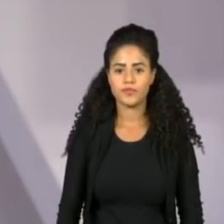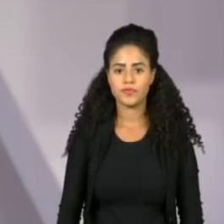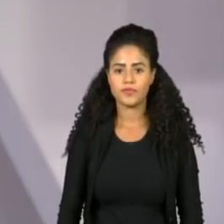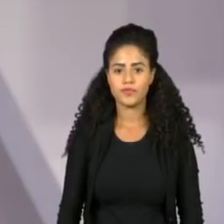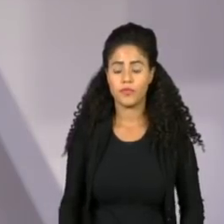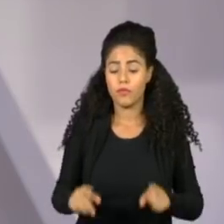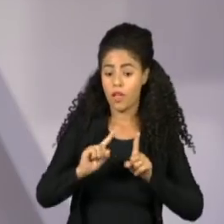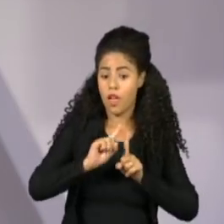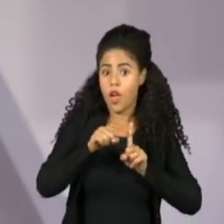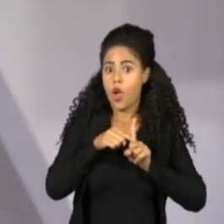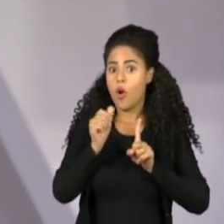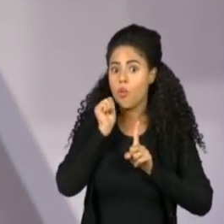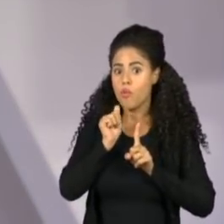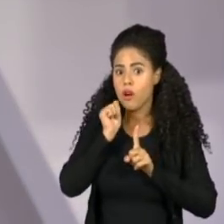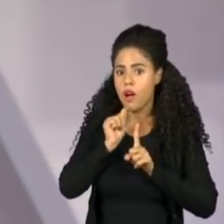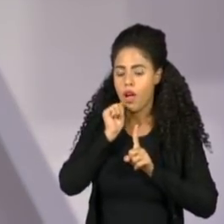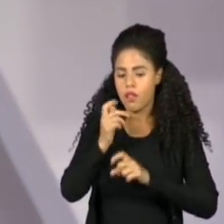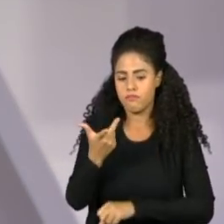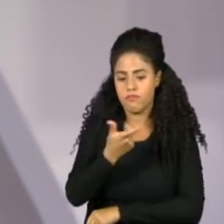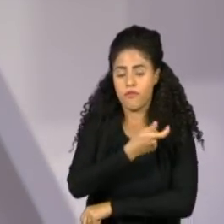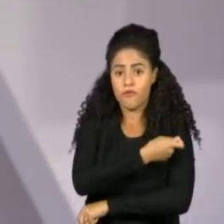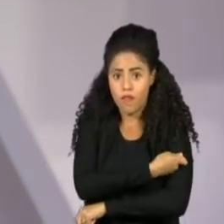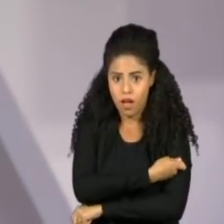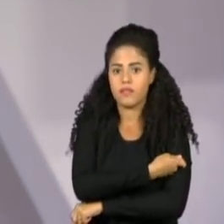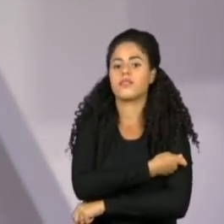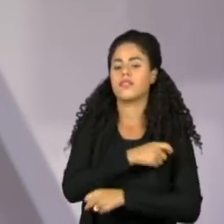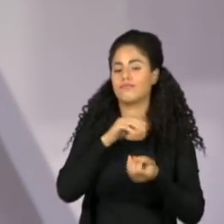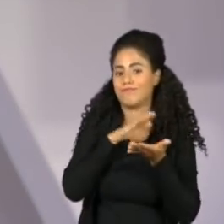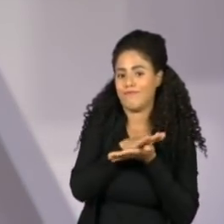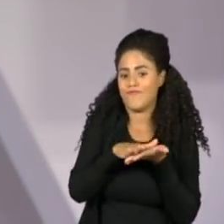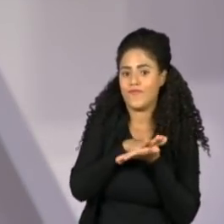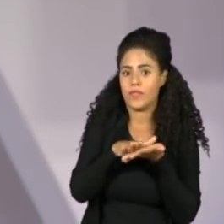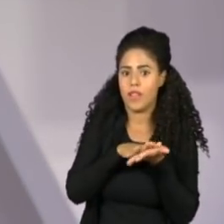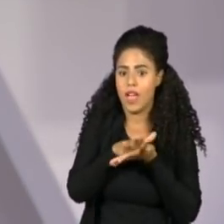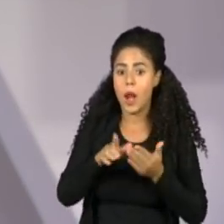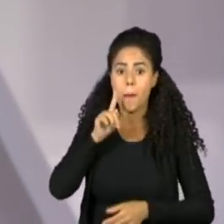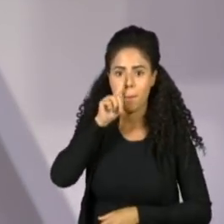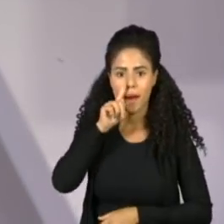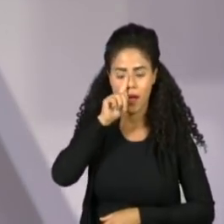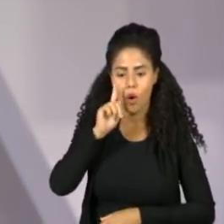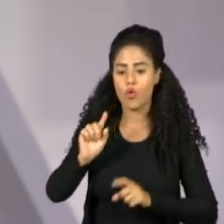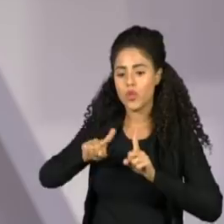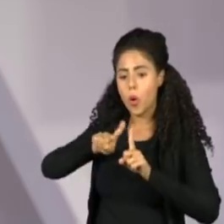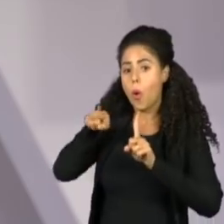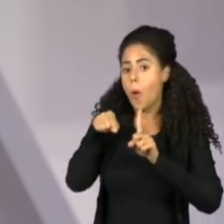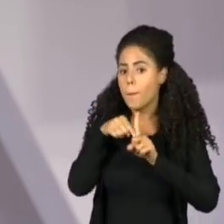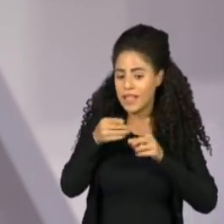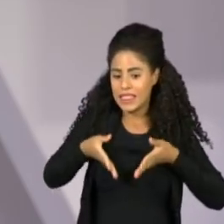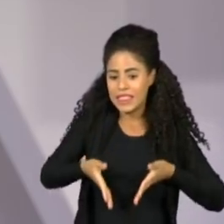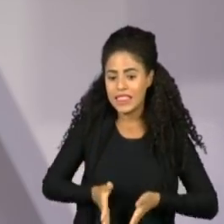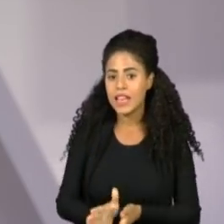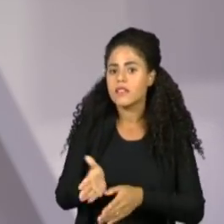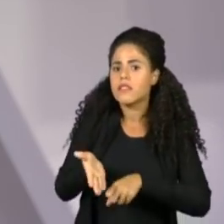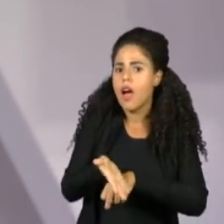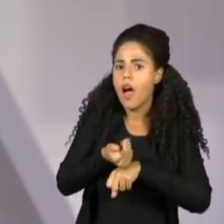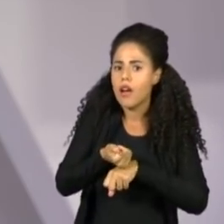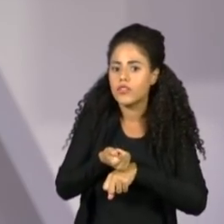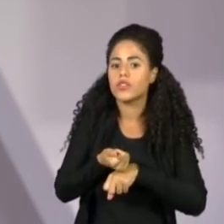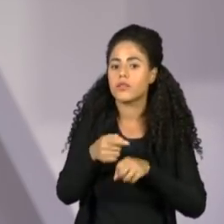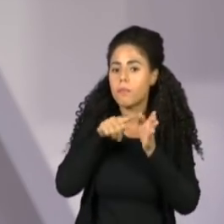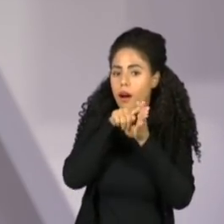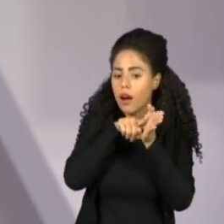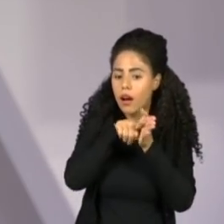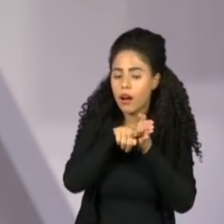Grávidas, vacinadas e tiveram Covid-19 correm mais risco de um parto prematuro. É o que mostra uma